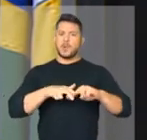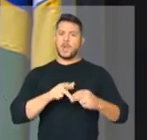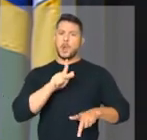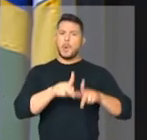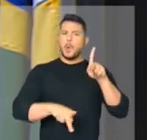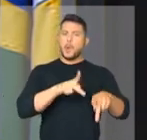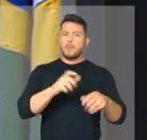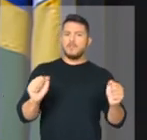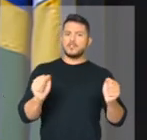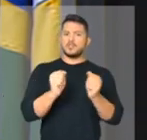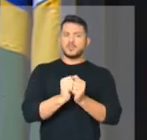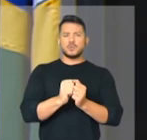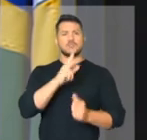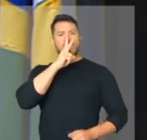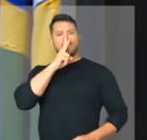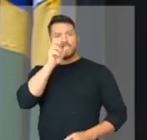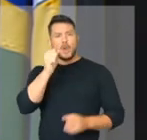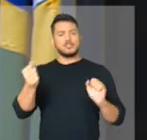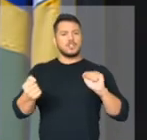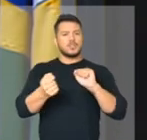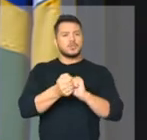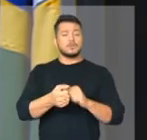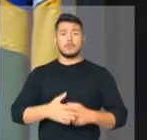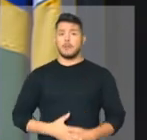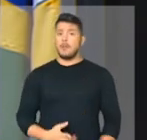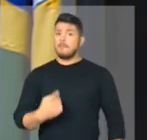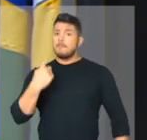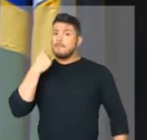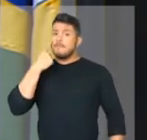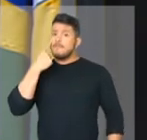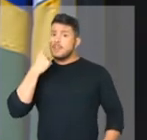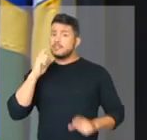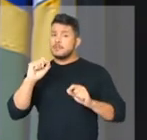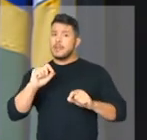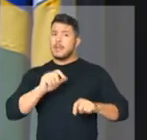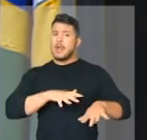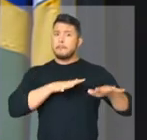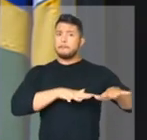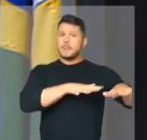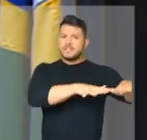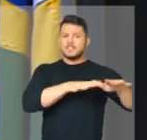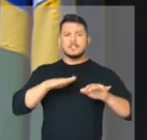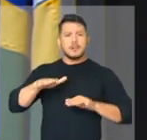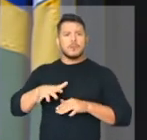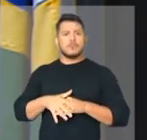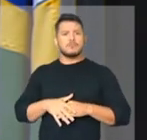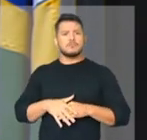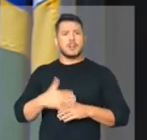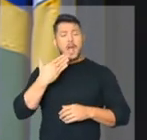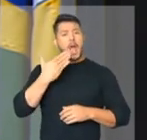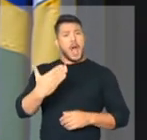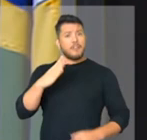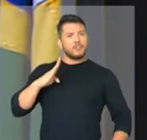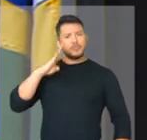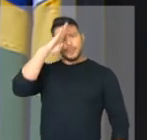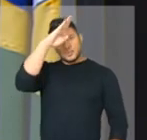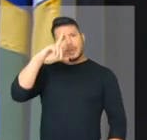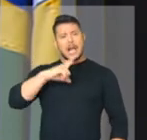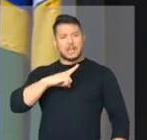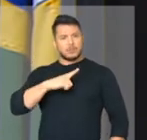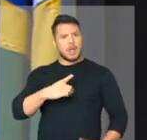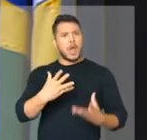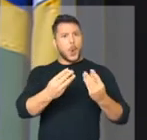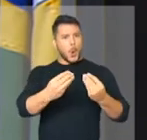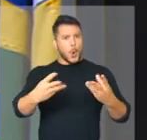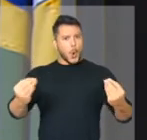como são as manifestações para o presidente Bolsonaro e ele continua com o apoio maciço das ruas.